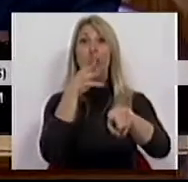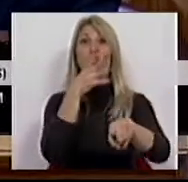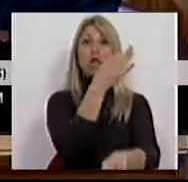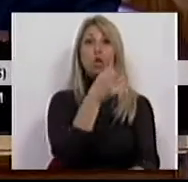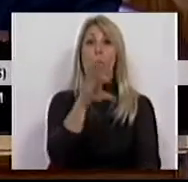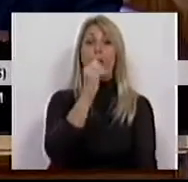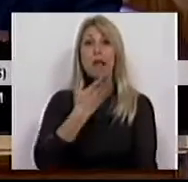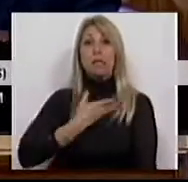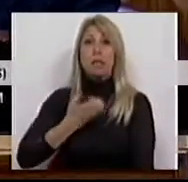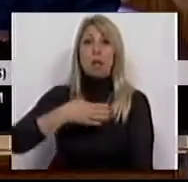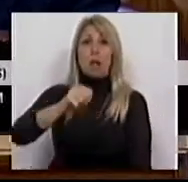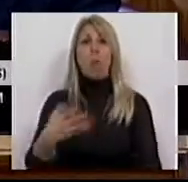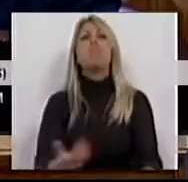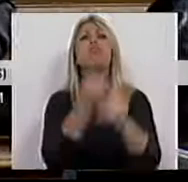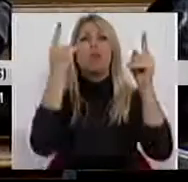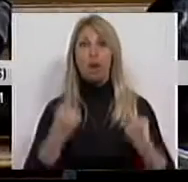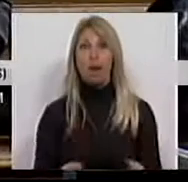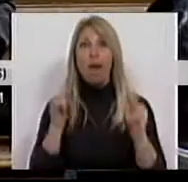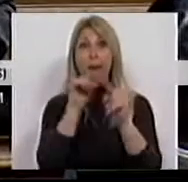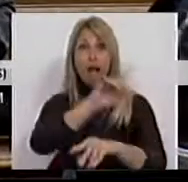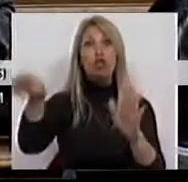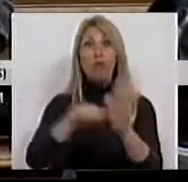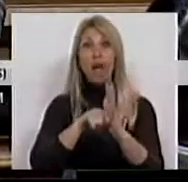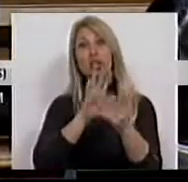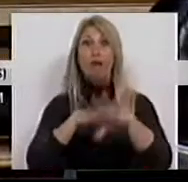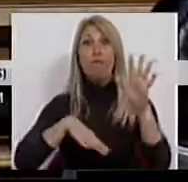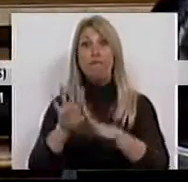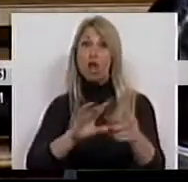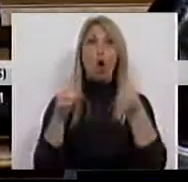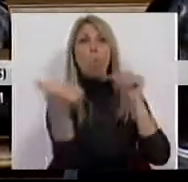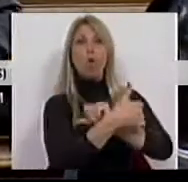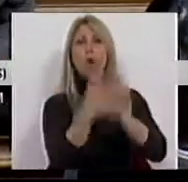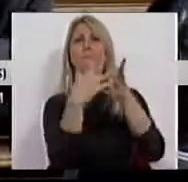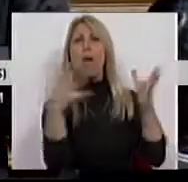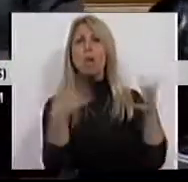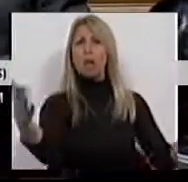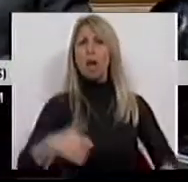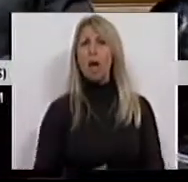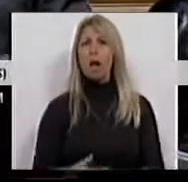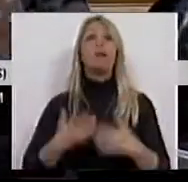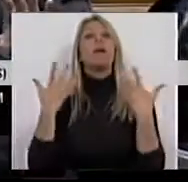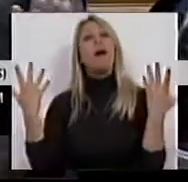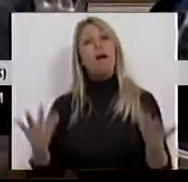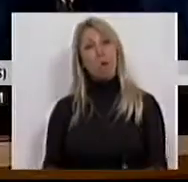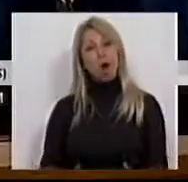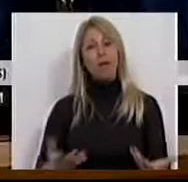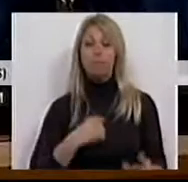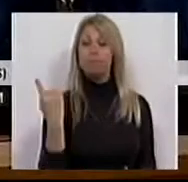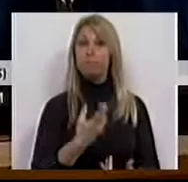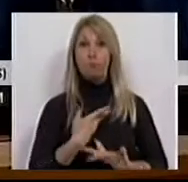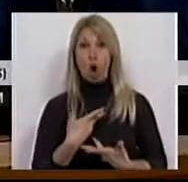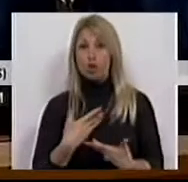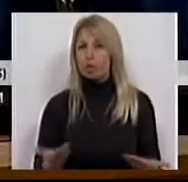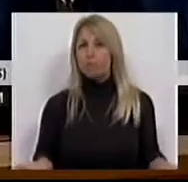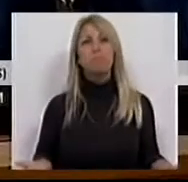isso. Porque essa é que é a chantagem que fez mudar a maioria. que fez mudar a maioria. Agora, nós, da nossa parte,